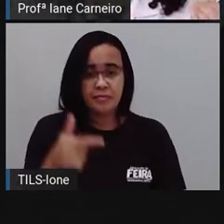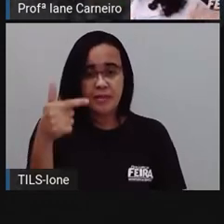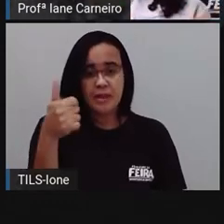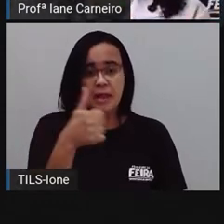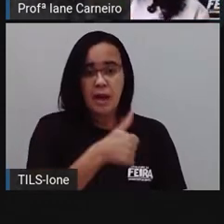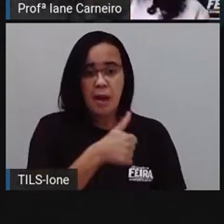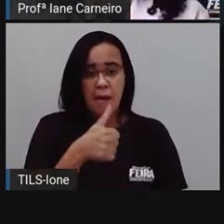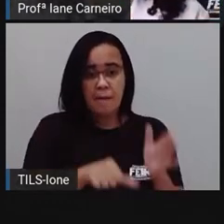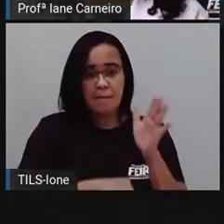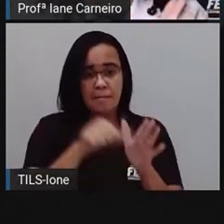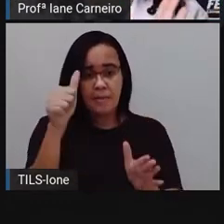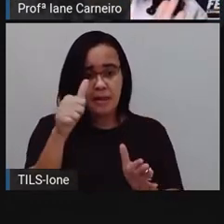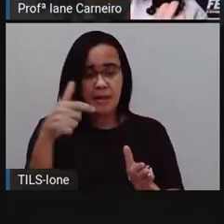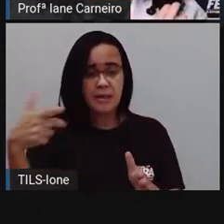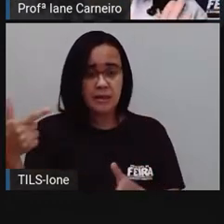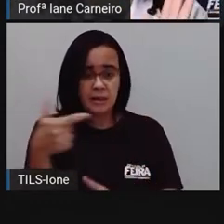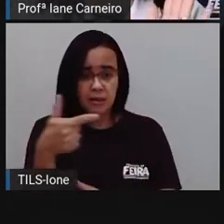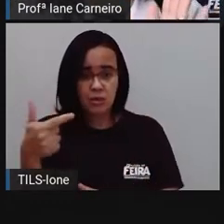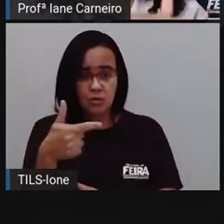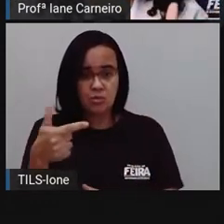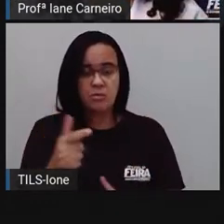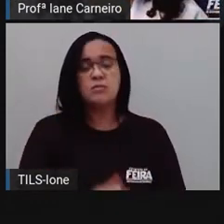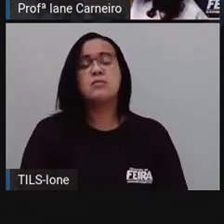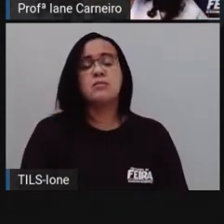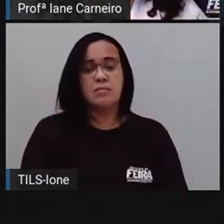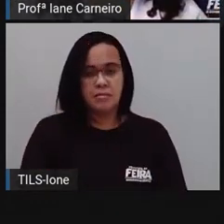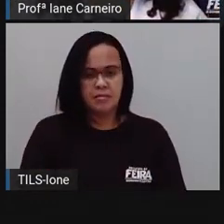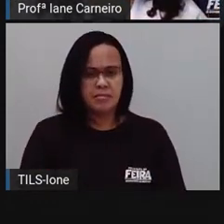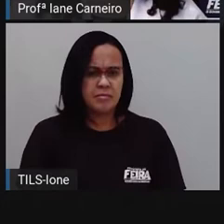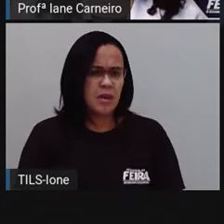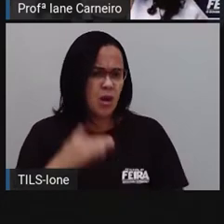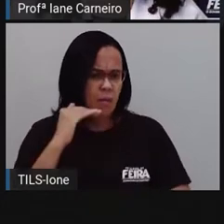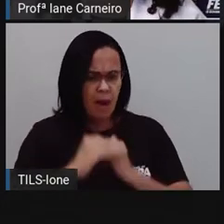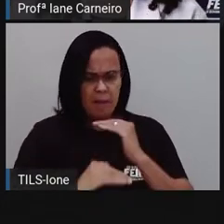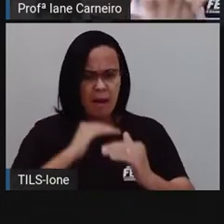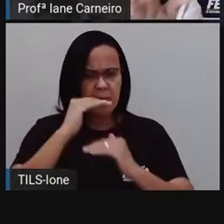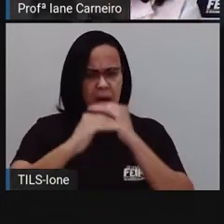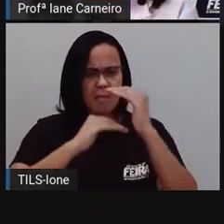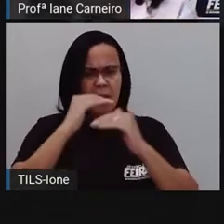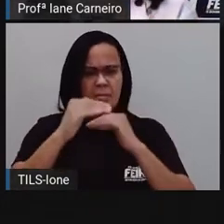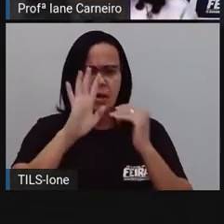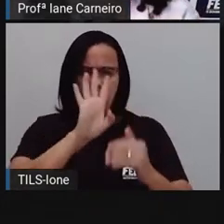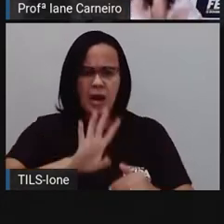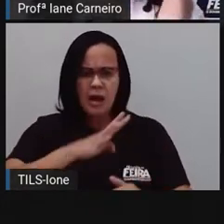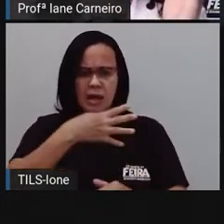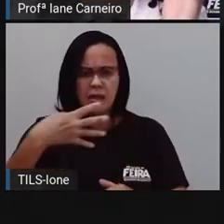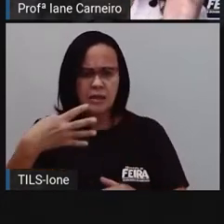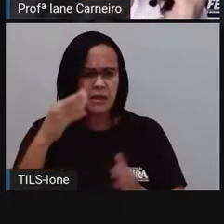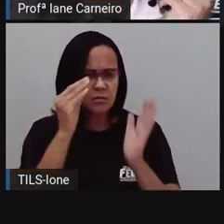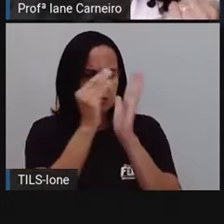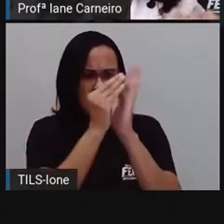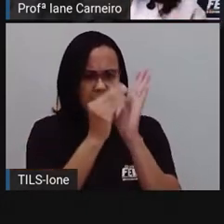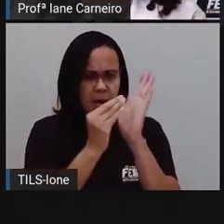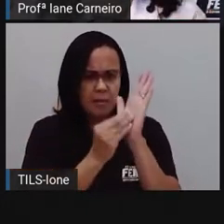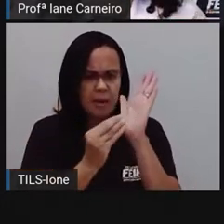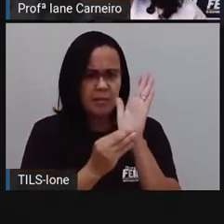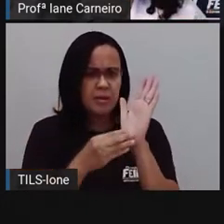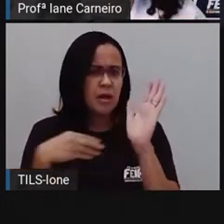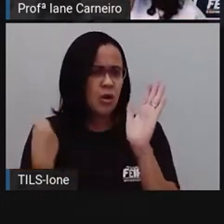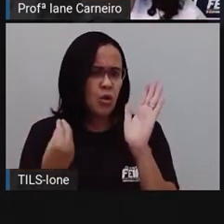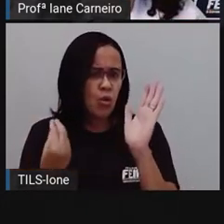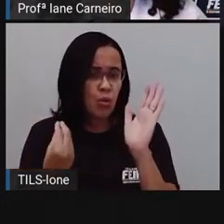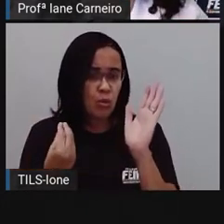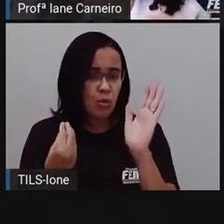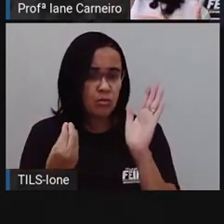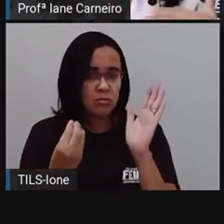Aí a gente vai ver aqui, ó, Quem desenvolveu essa tabela, que foi o próprio zoológico, eles colocaram as imagens dos